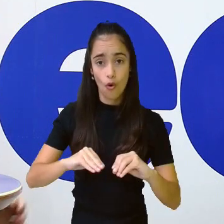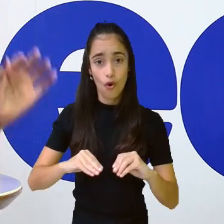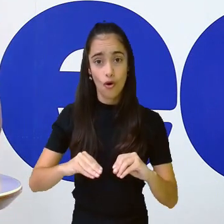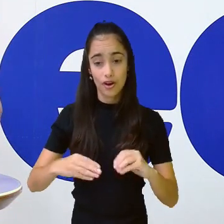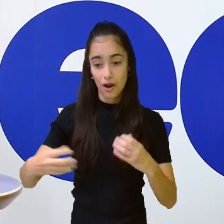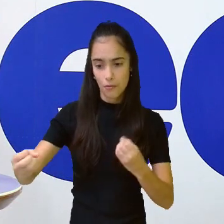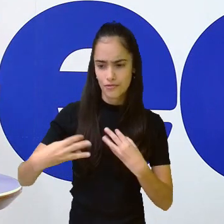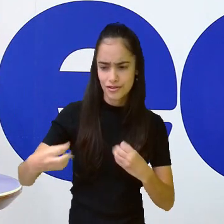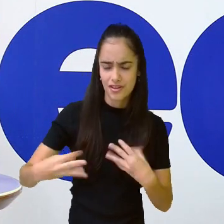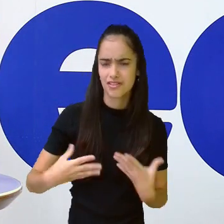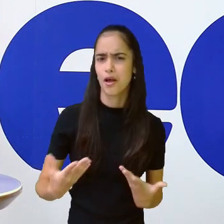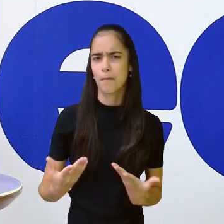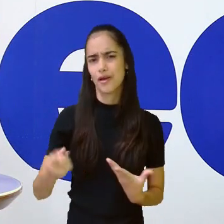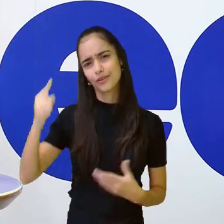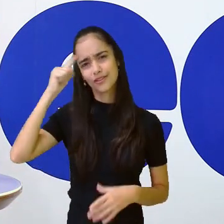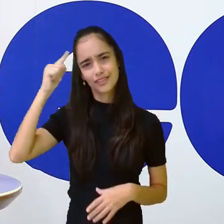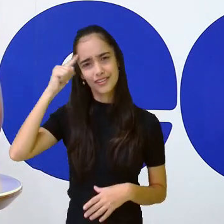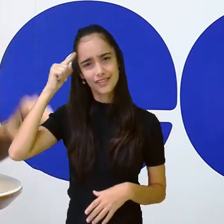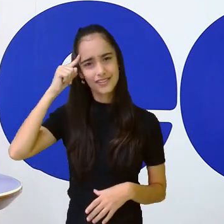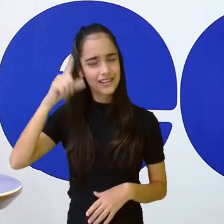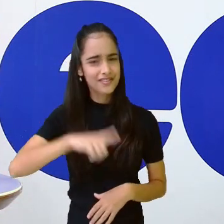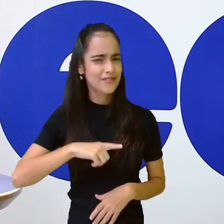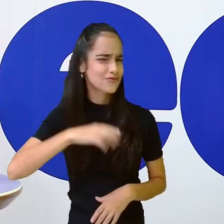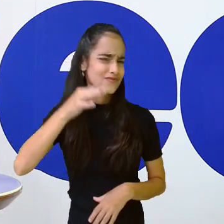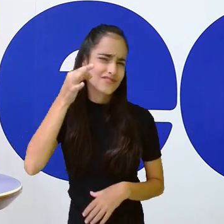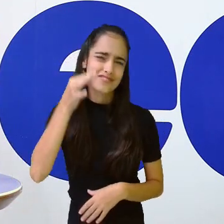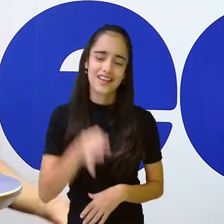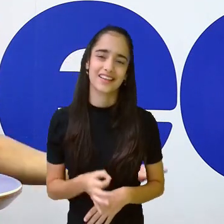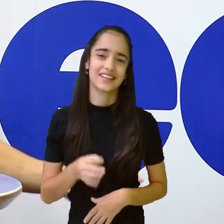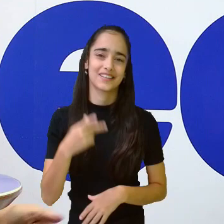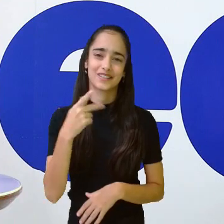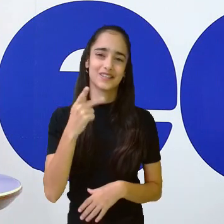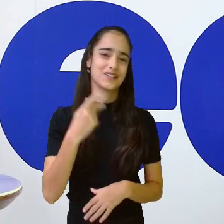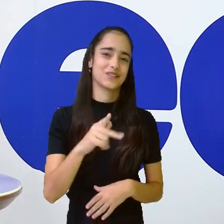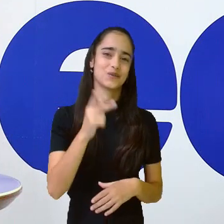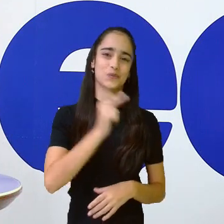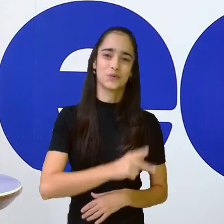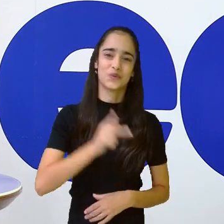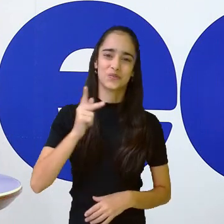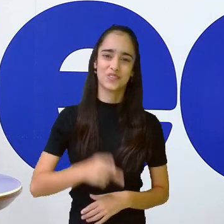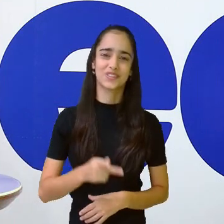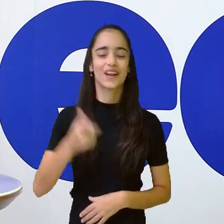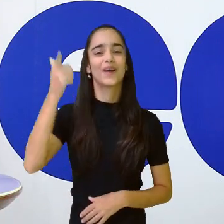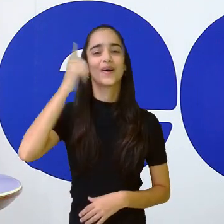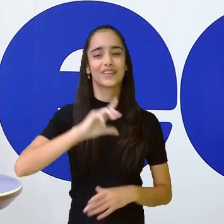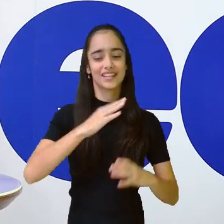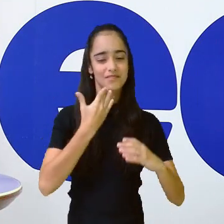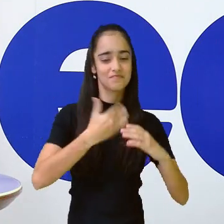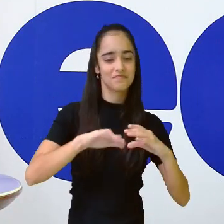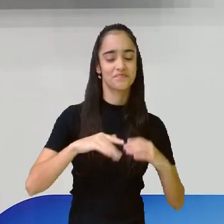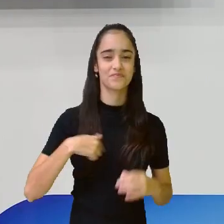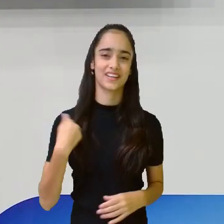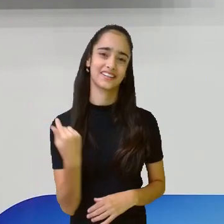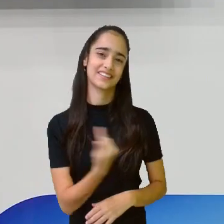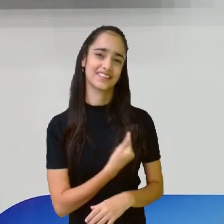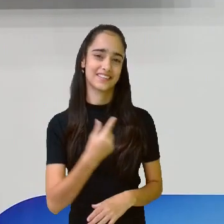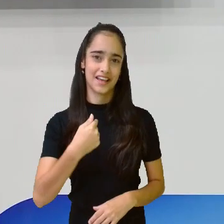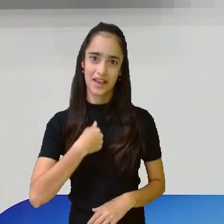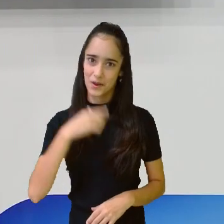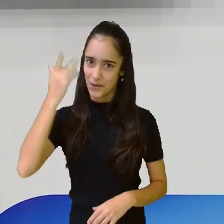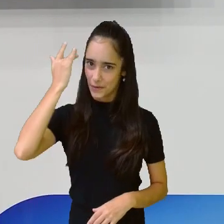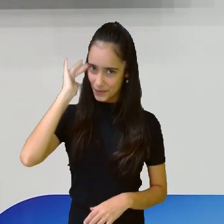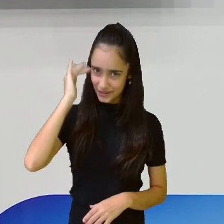enviar, porque com certeza a sua professora vai conseguir enviar para a gente, e a gente fazer a leitura aqui, né? Eu acho essa ideia